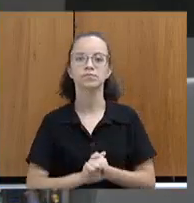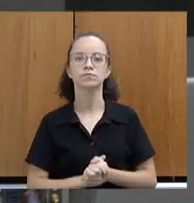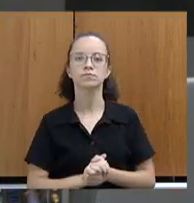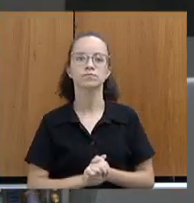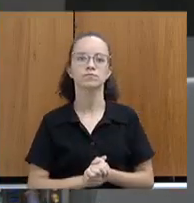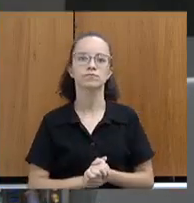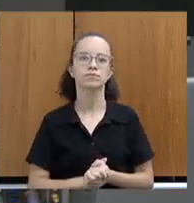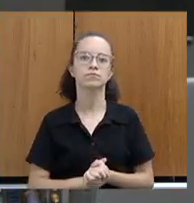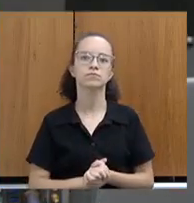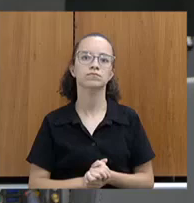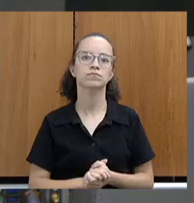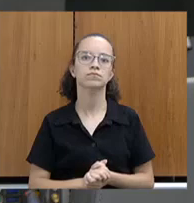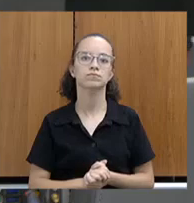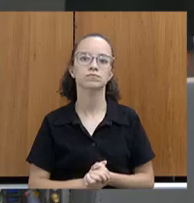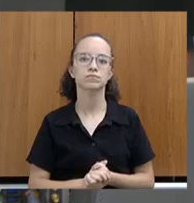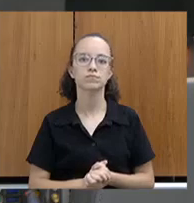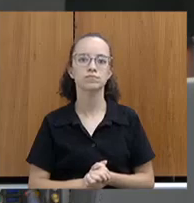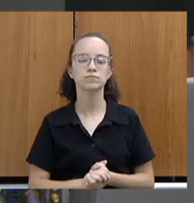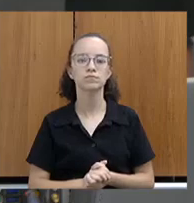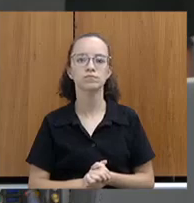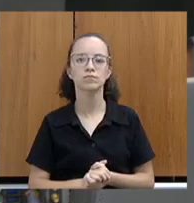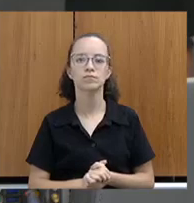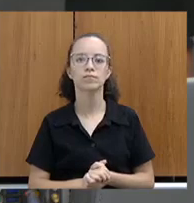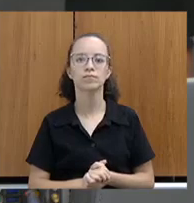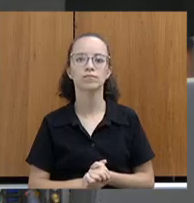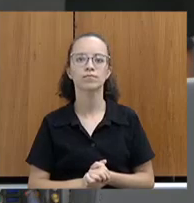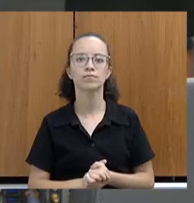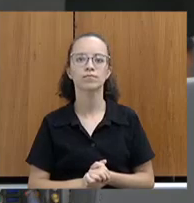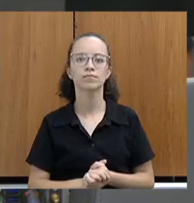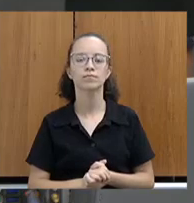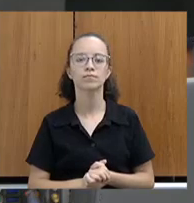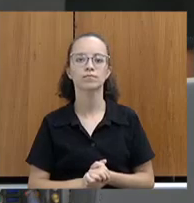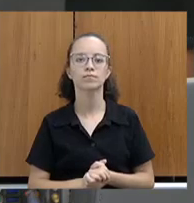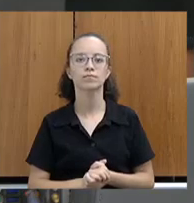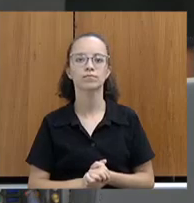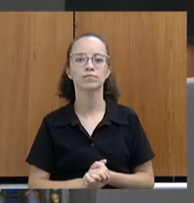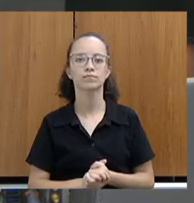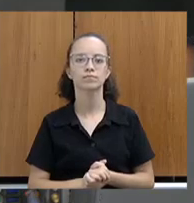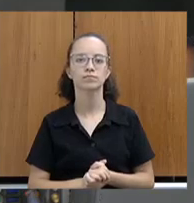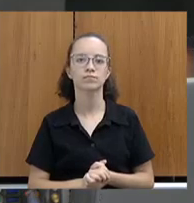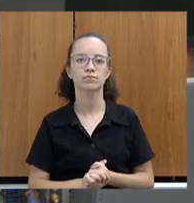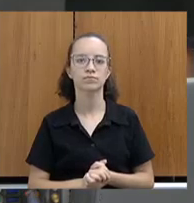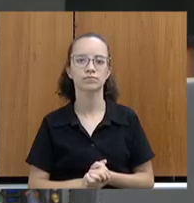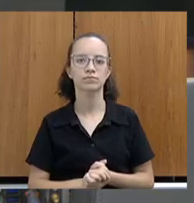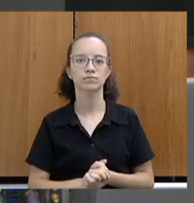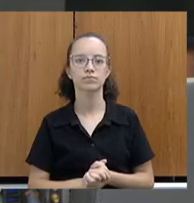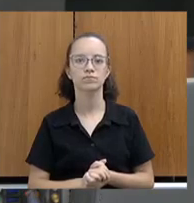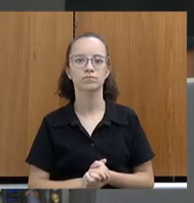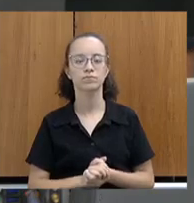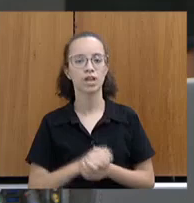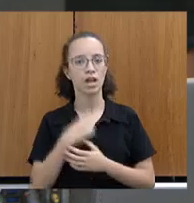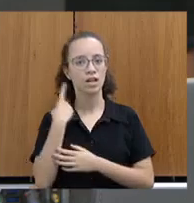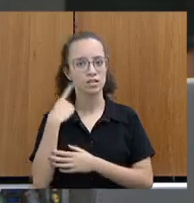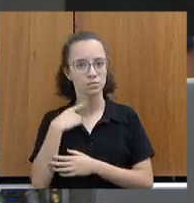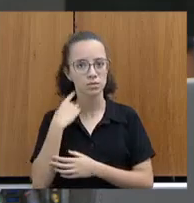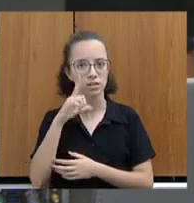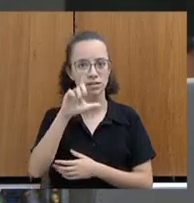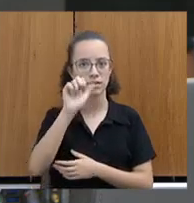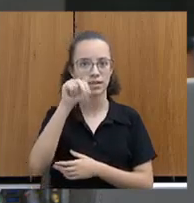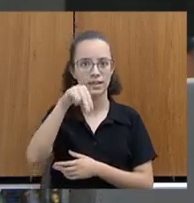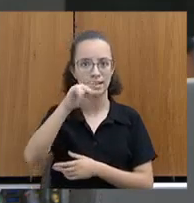fui, assim, de certa forma, contemplado com os questionamentos da deputada Leninha.